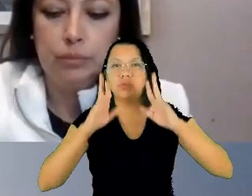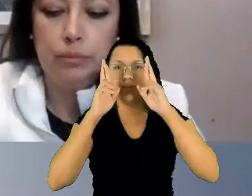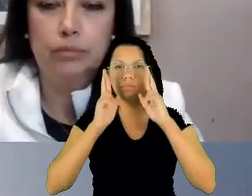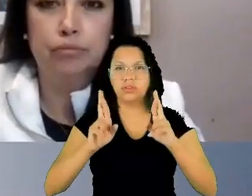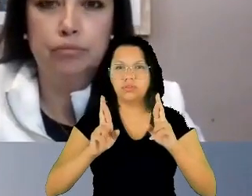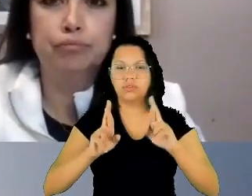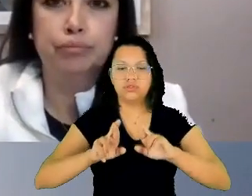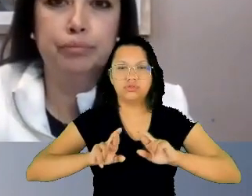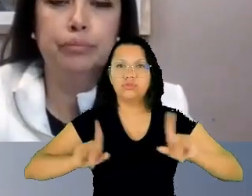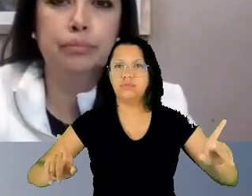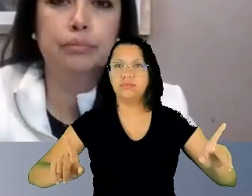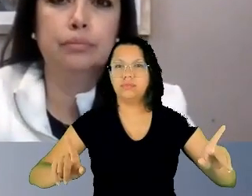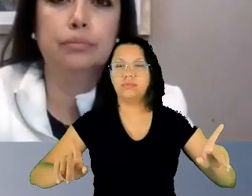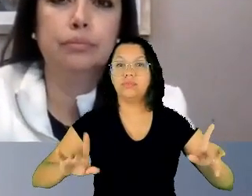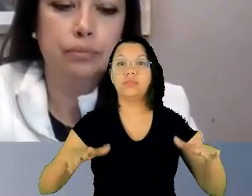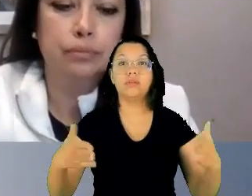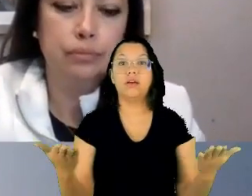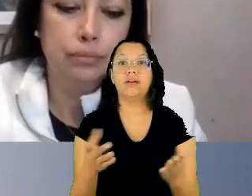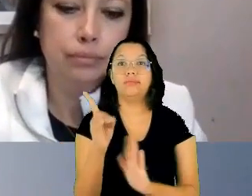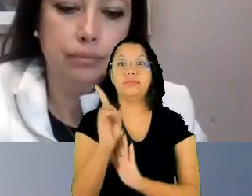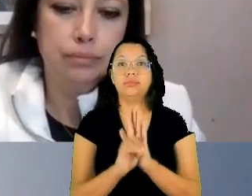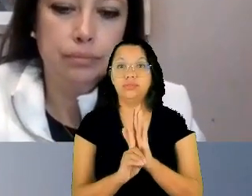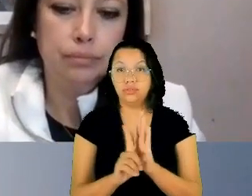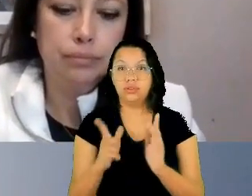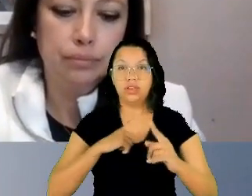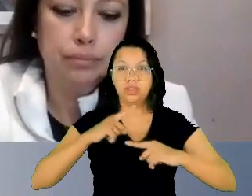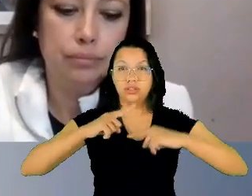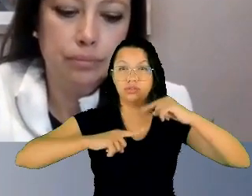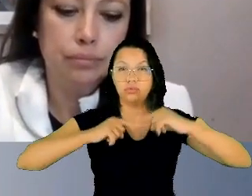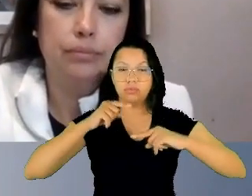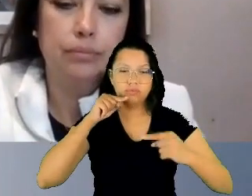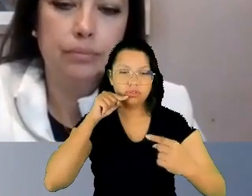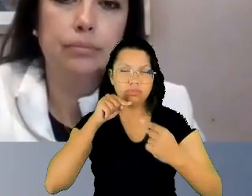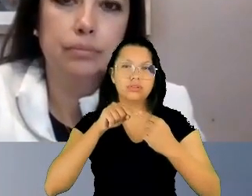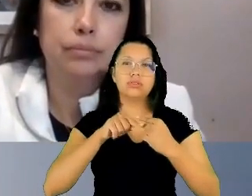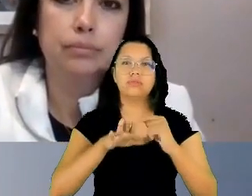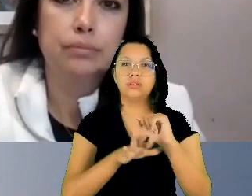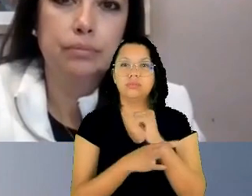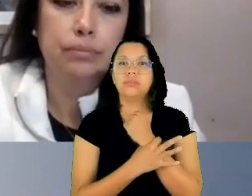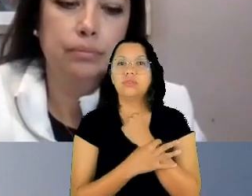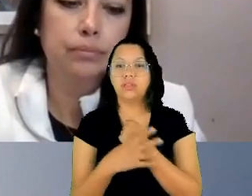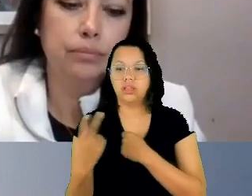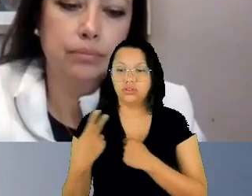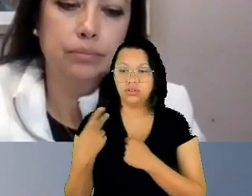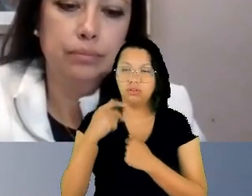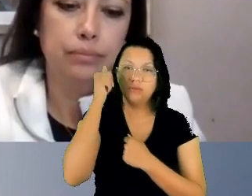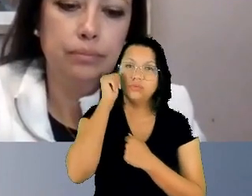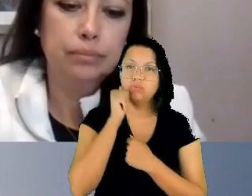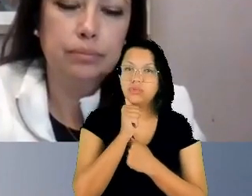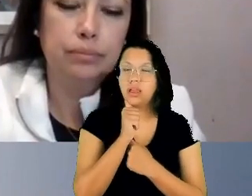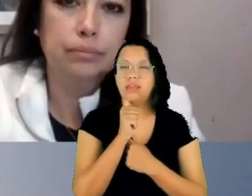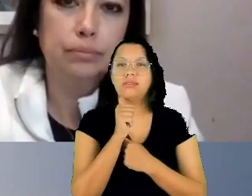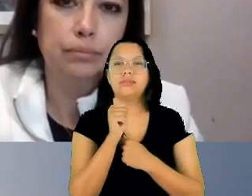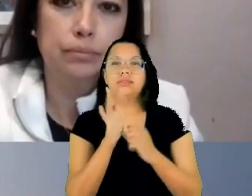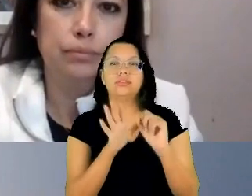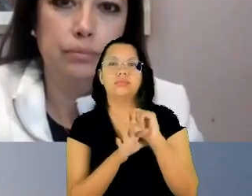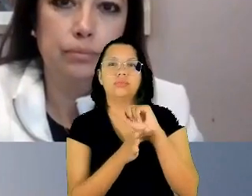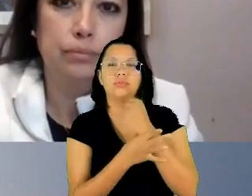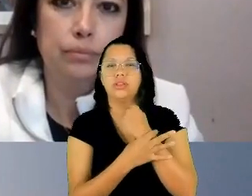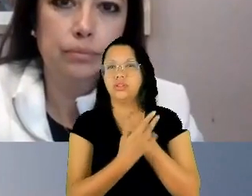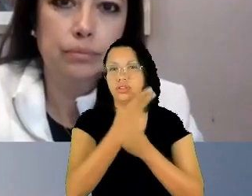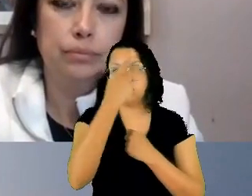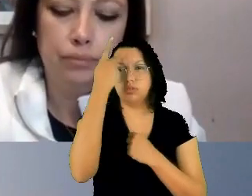instrumentos específicos que protegem nós, mulheres, que protegem as pessoas idosas, as